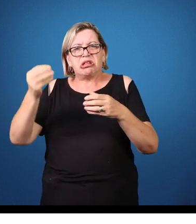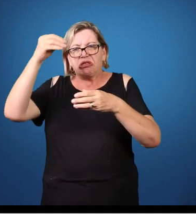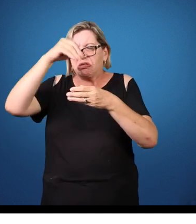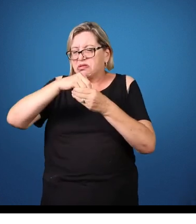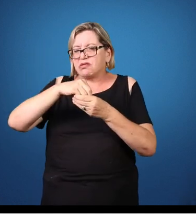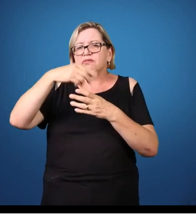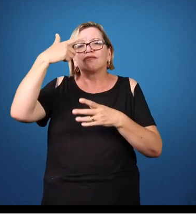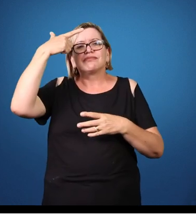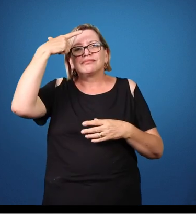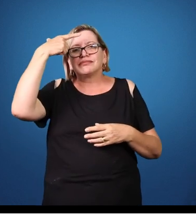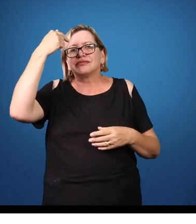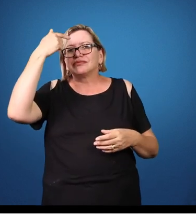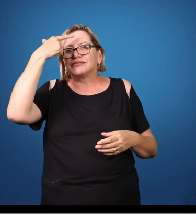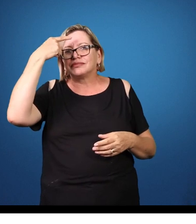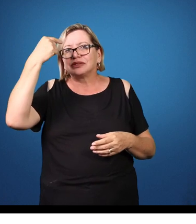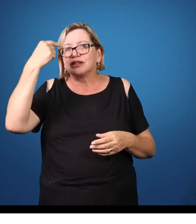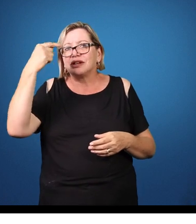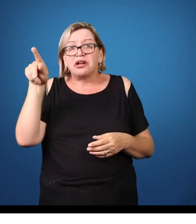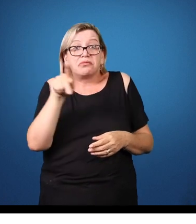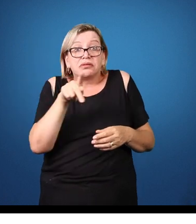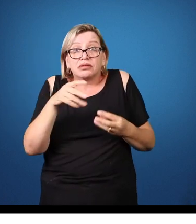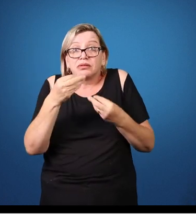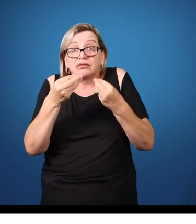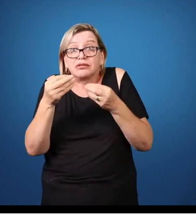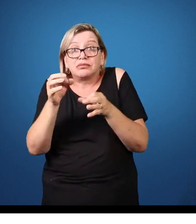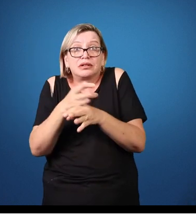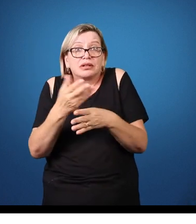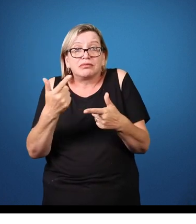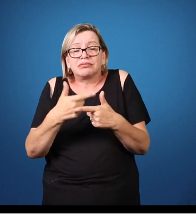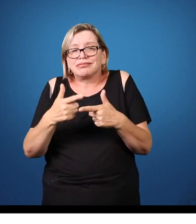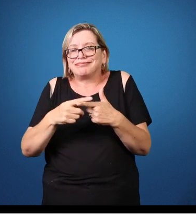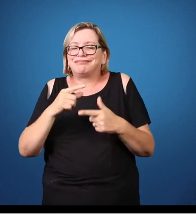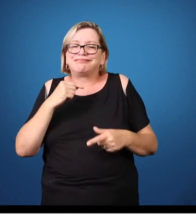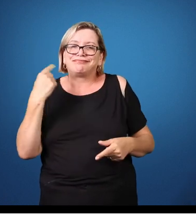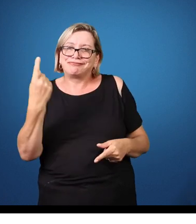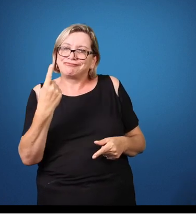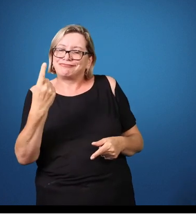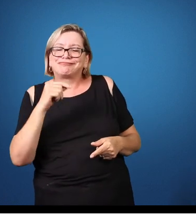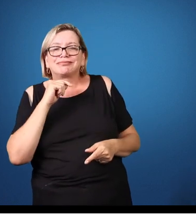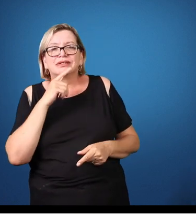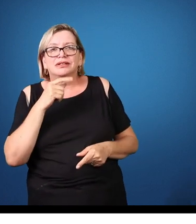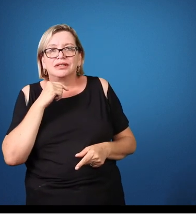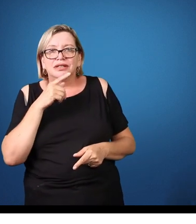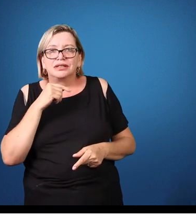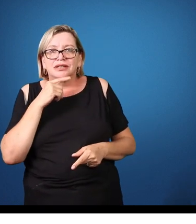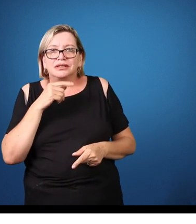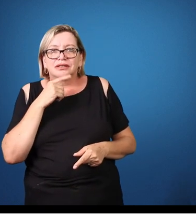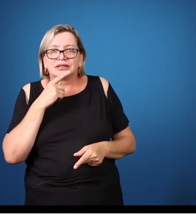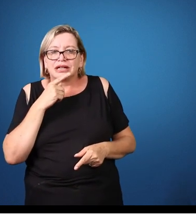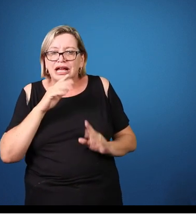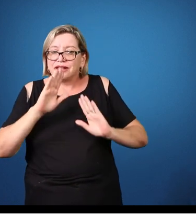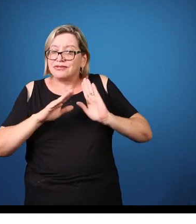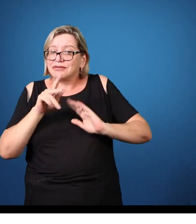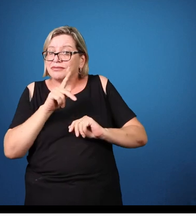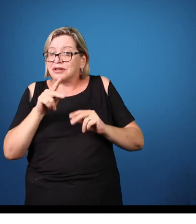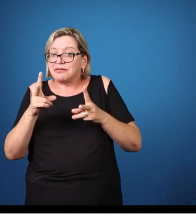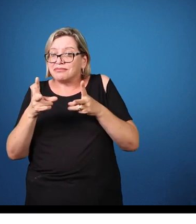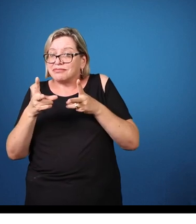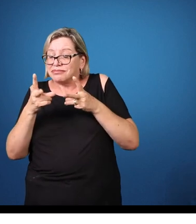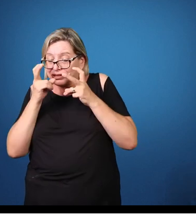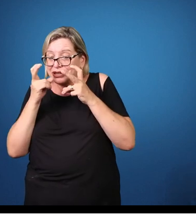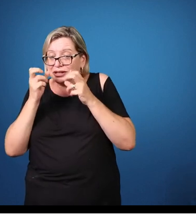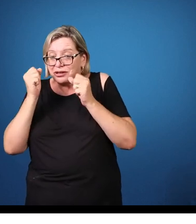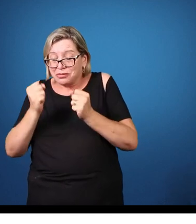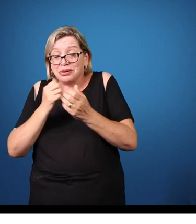né? Ele talvez seja a pessoa que consiga perceber isso e dar o primeiro passo, mas ele não é responsável por fazer esse